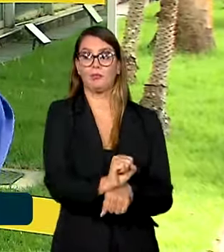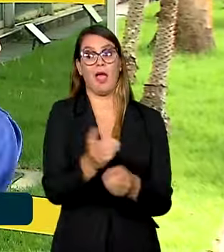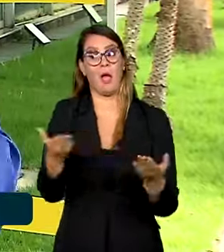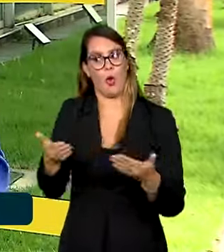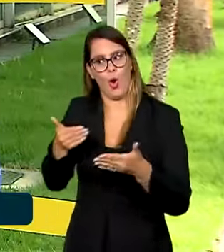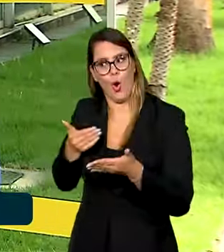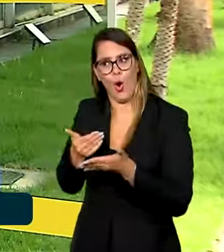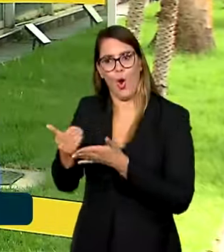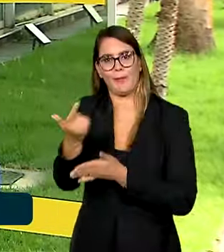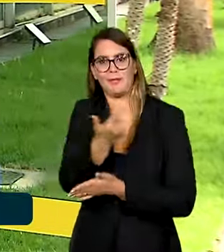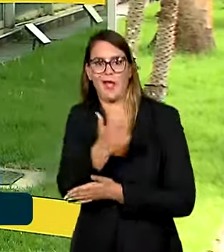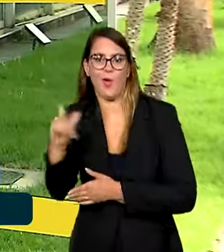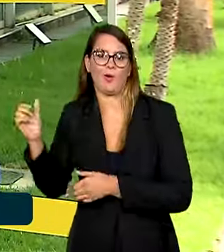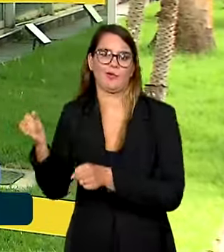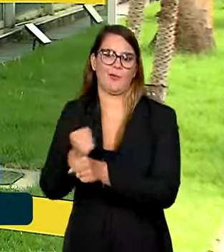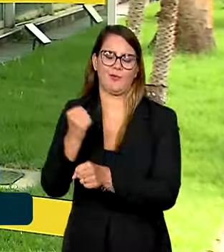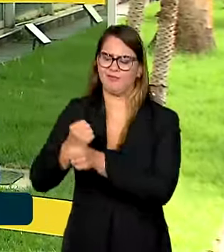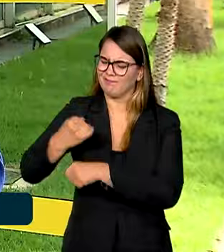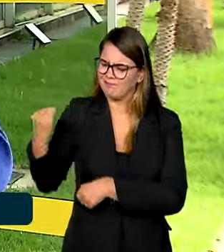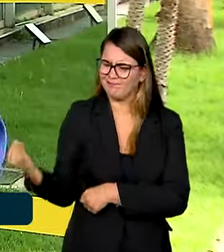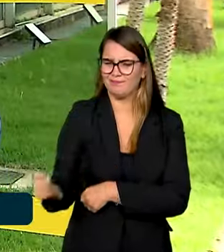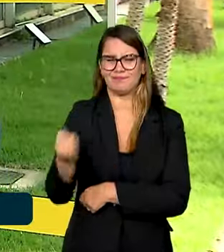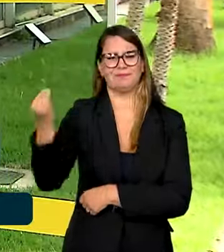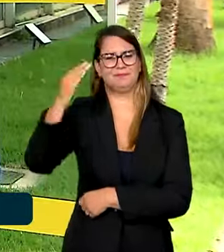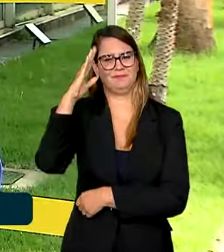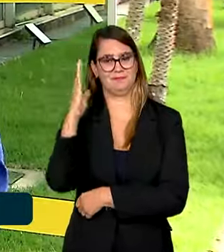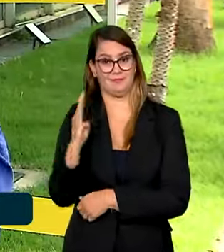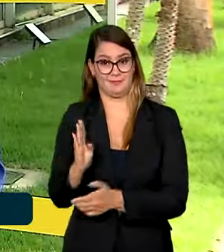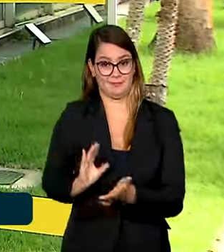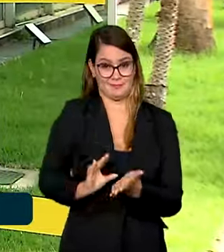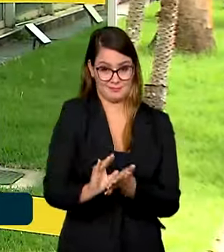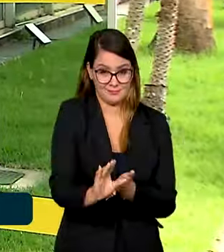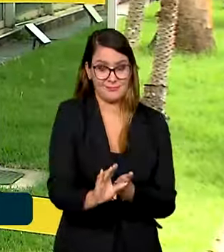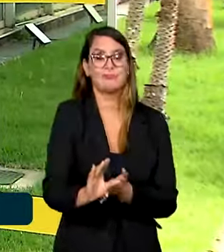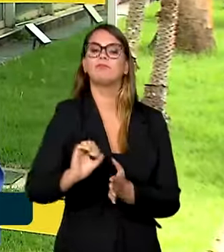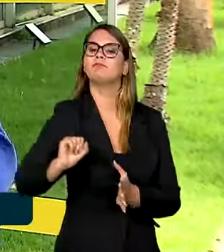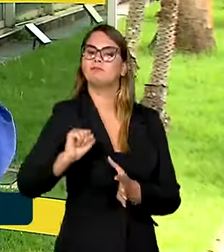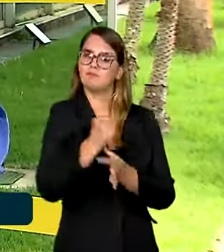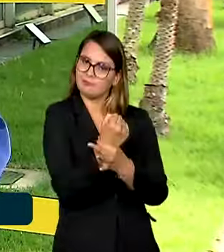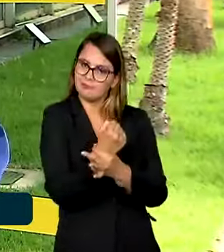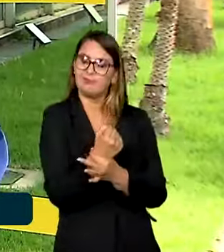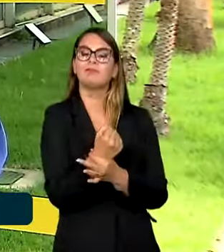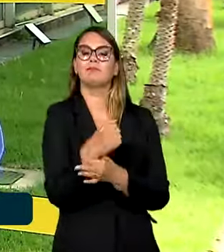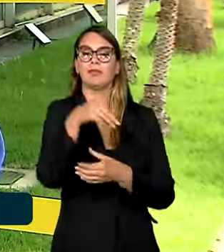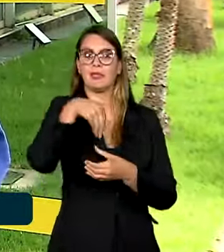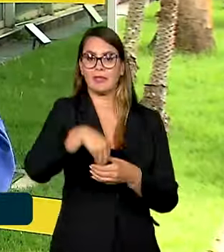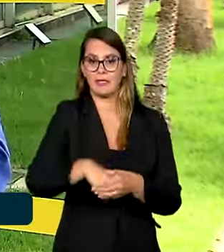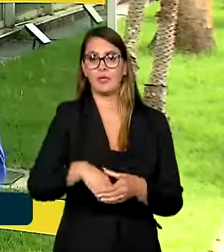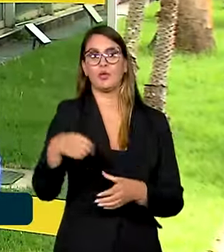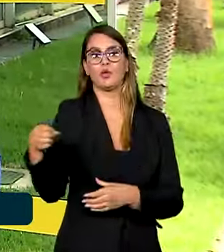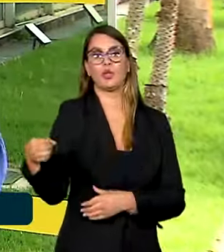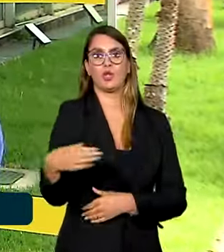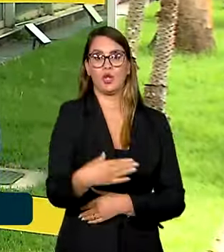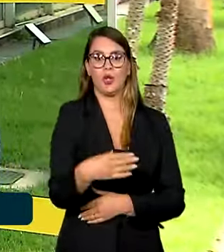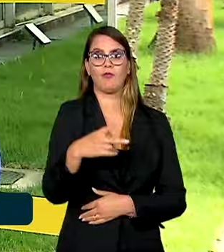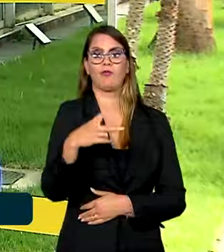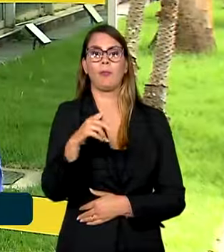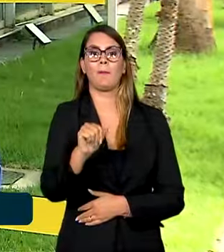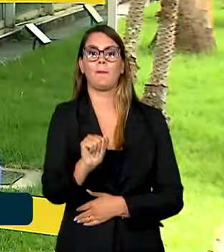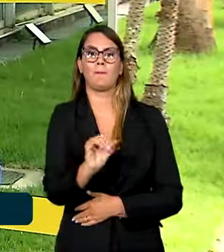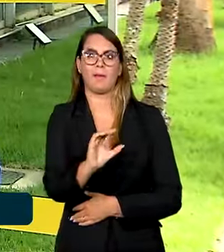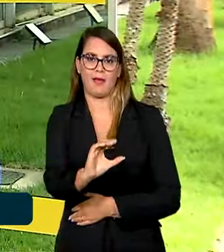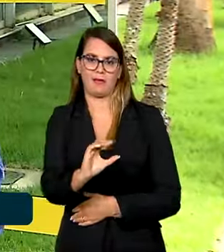outras que são fundamentais para o país. Os investimentos estão garantidos dentro do novo programa de